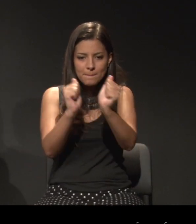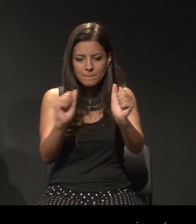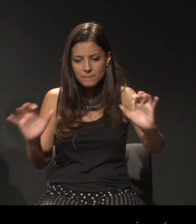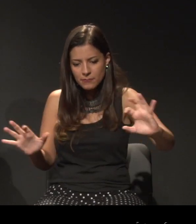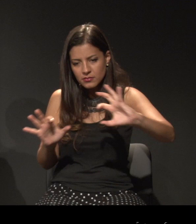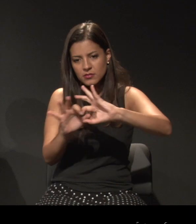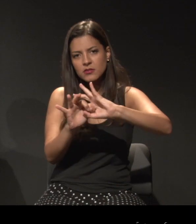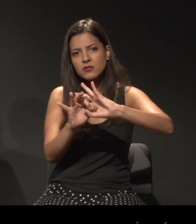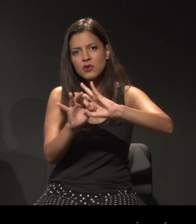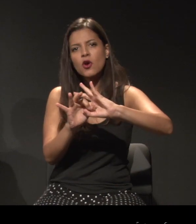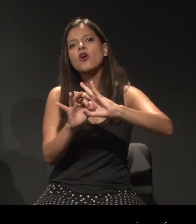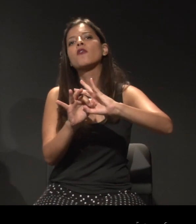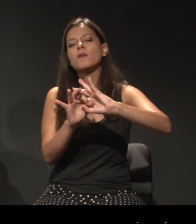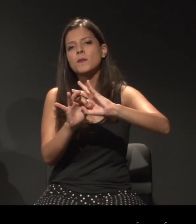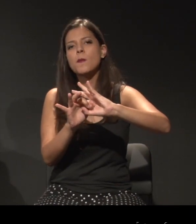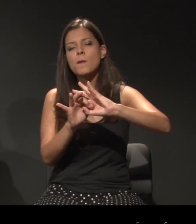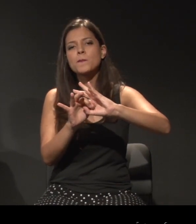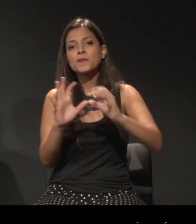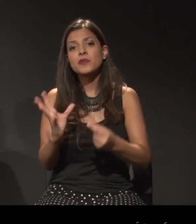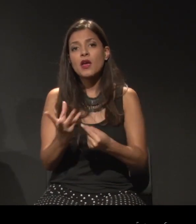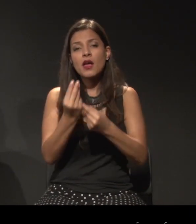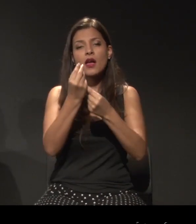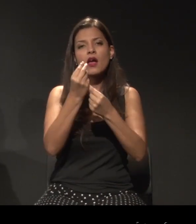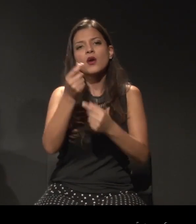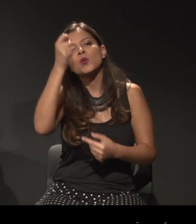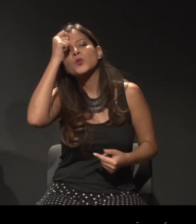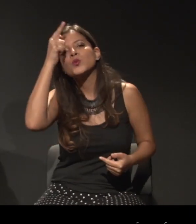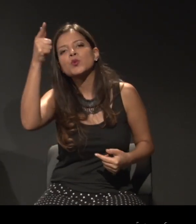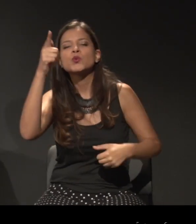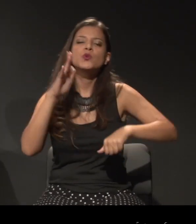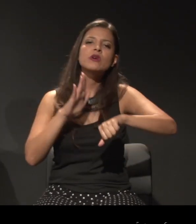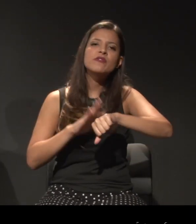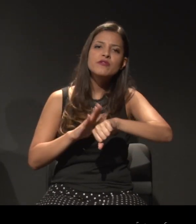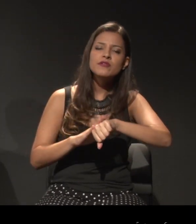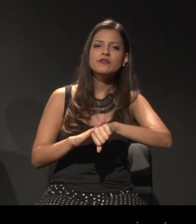colocam a arte, a cultura, o fazer,